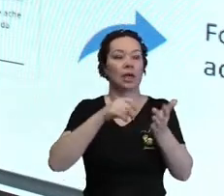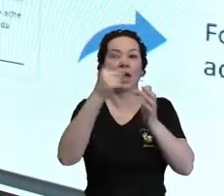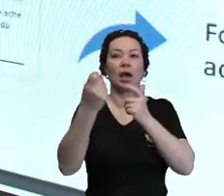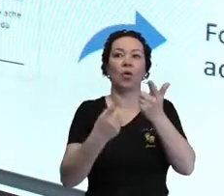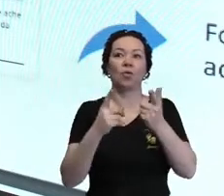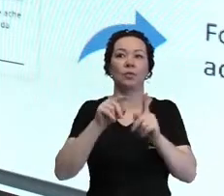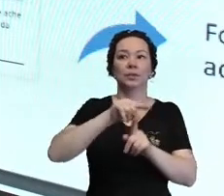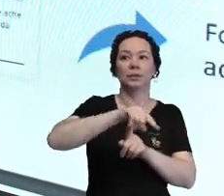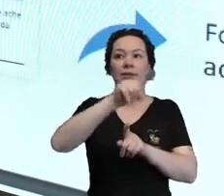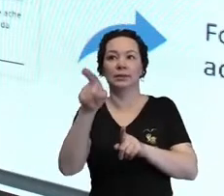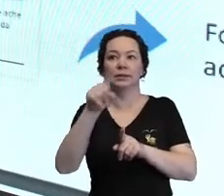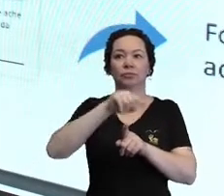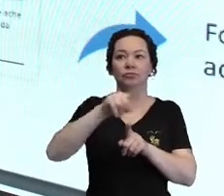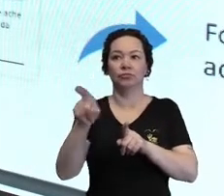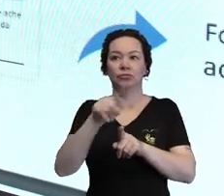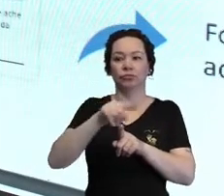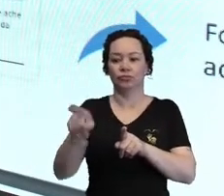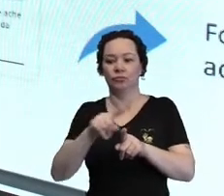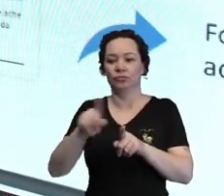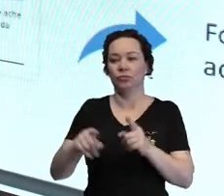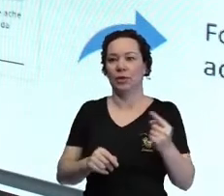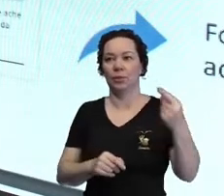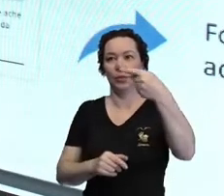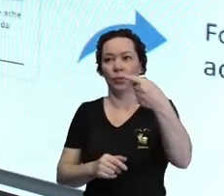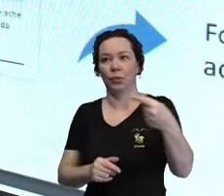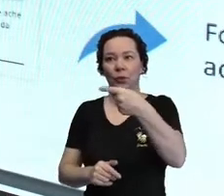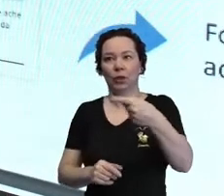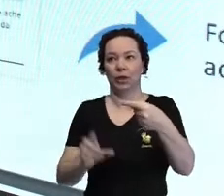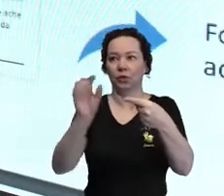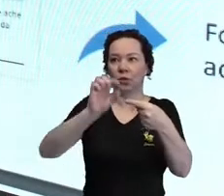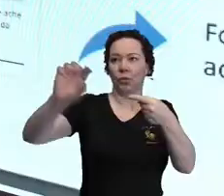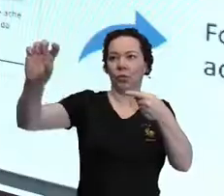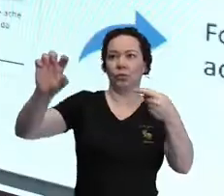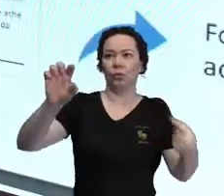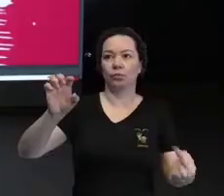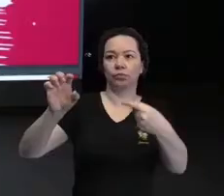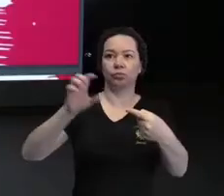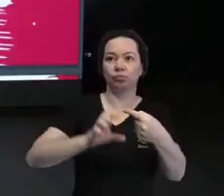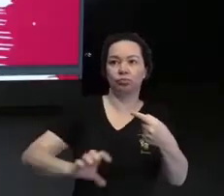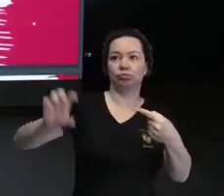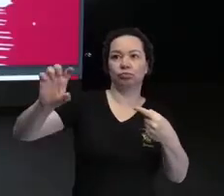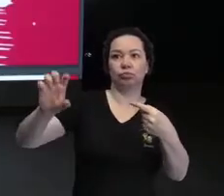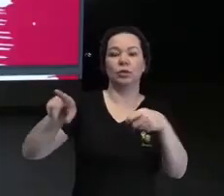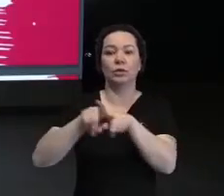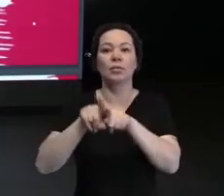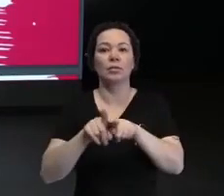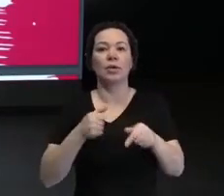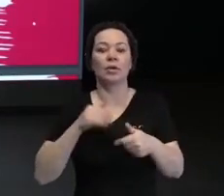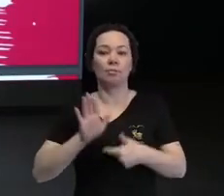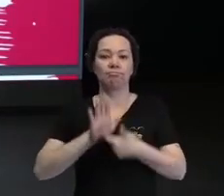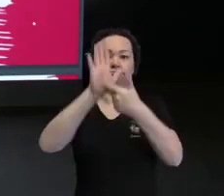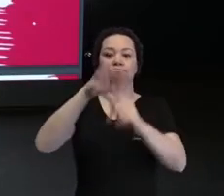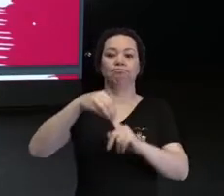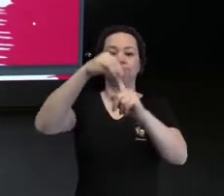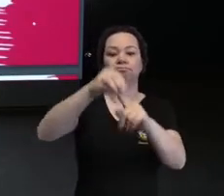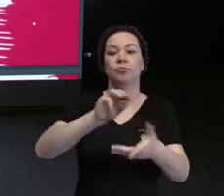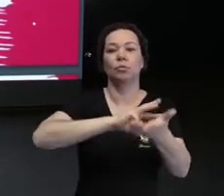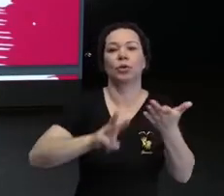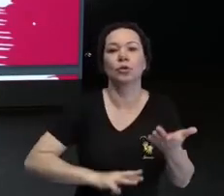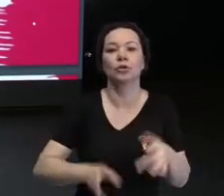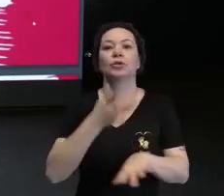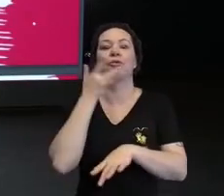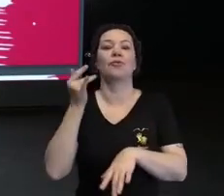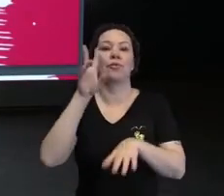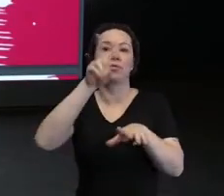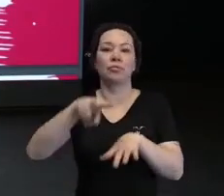setas, onde eu destaco alguns pontos importantes da metodologia da fácil leitura, que